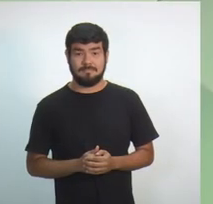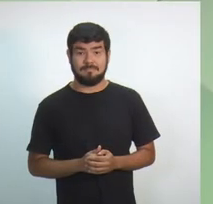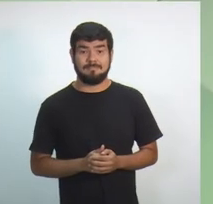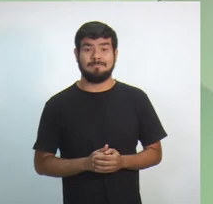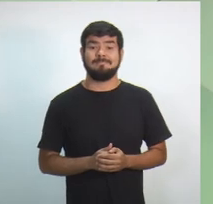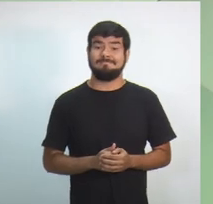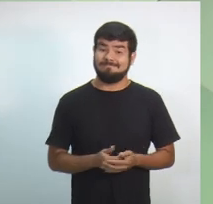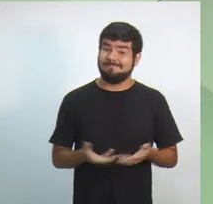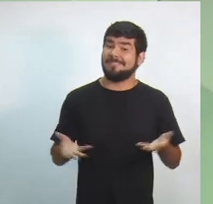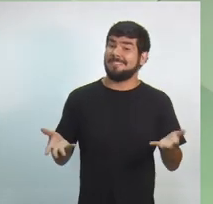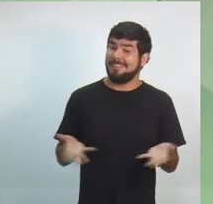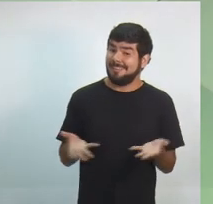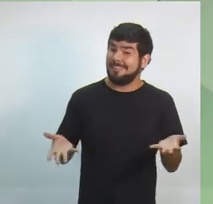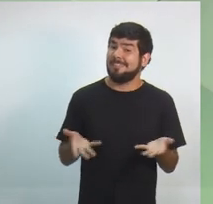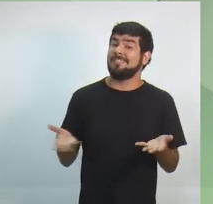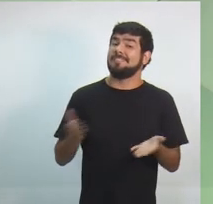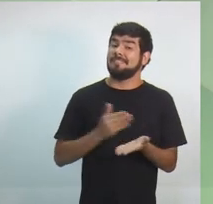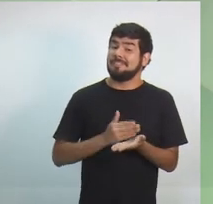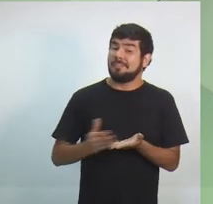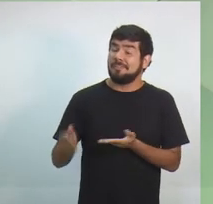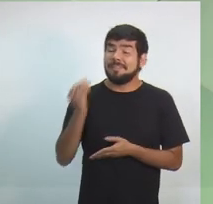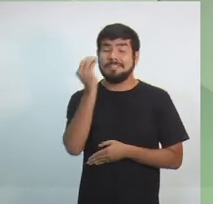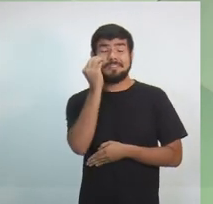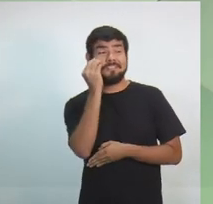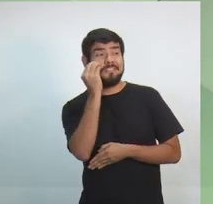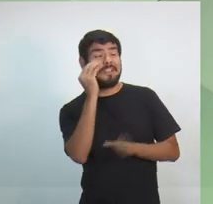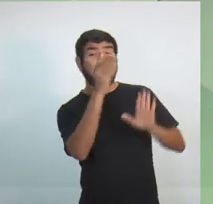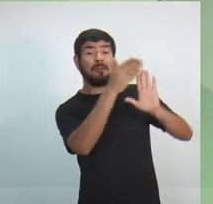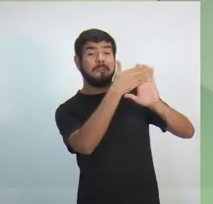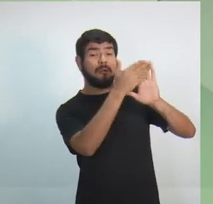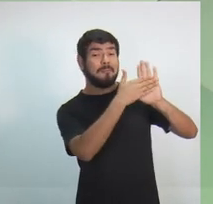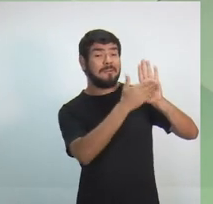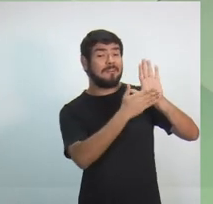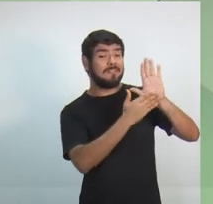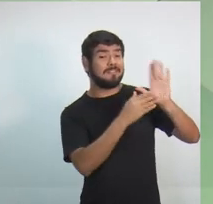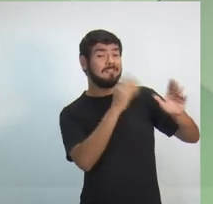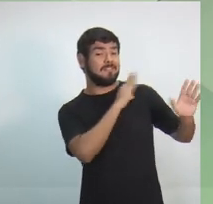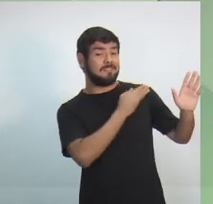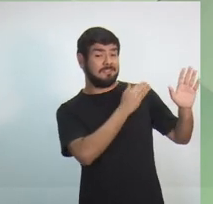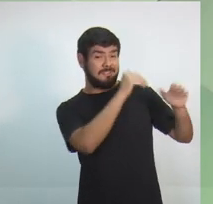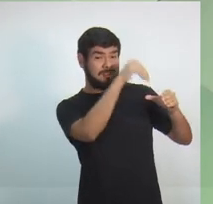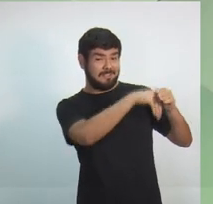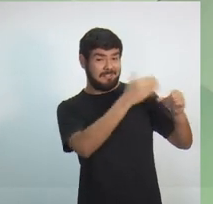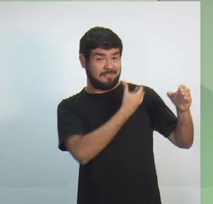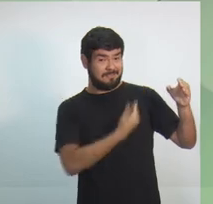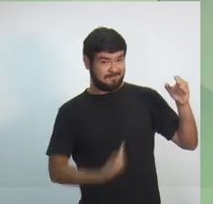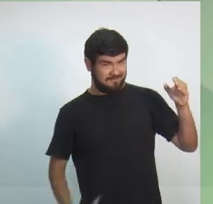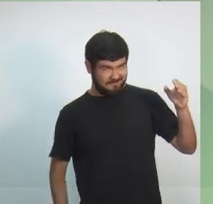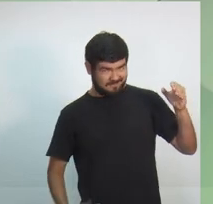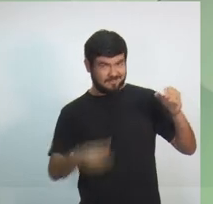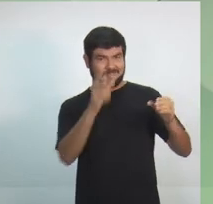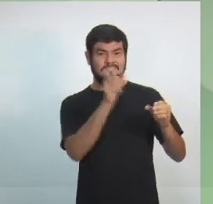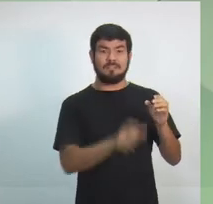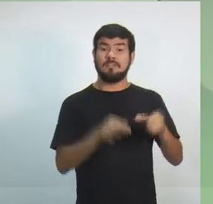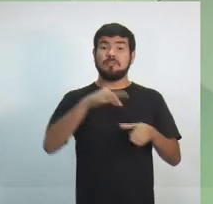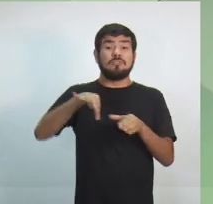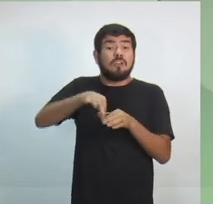E esse é o momento que a gente começa a ouvir as propostas dos candidatos a governo do Estado. De acordo com a ordem de sorteios